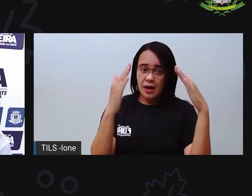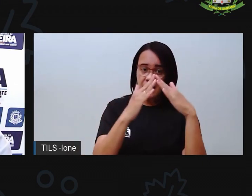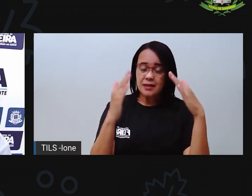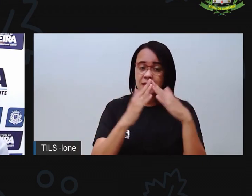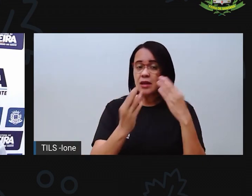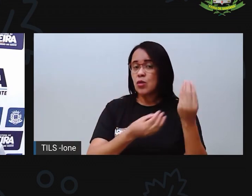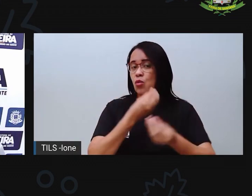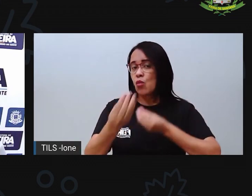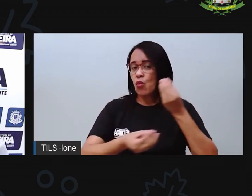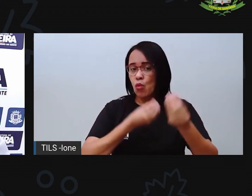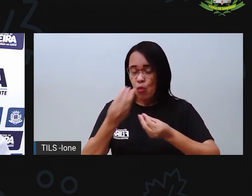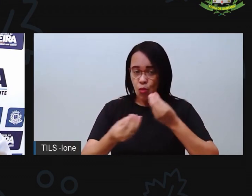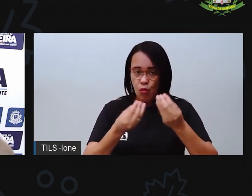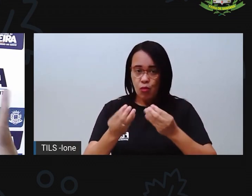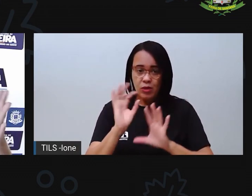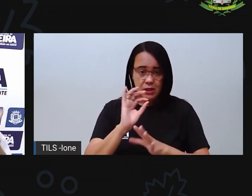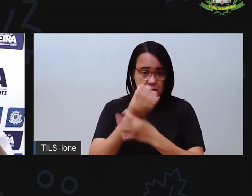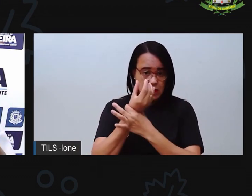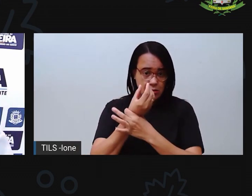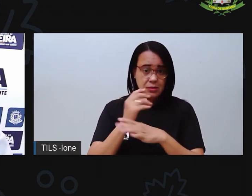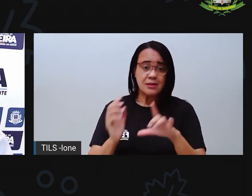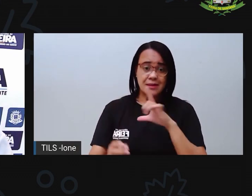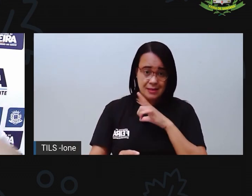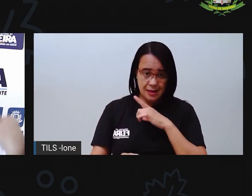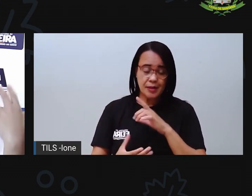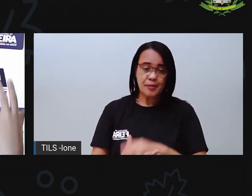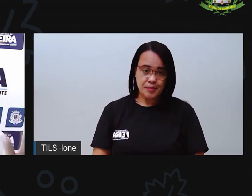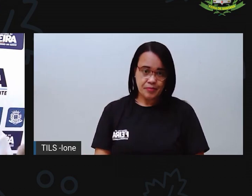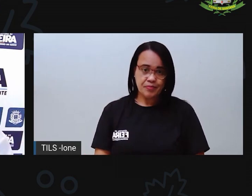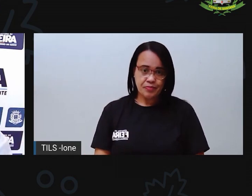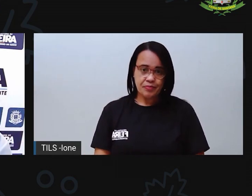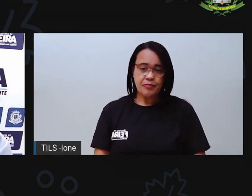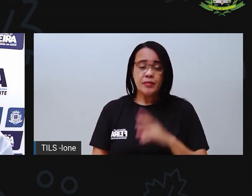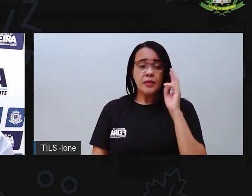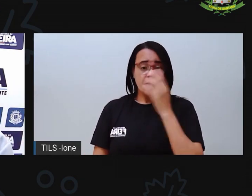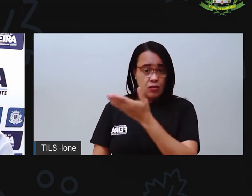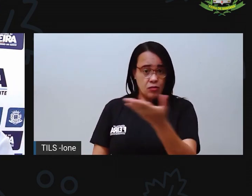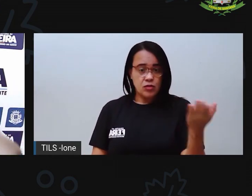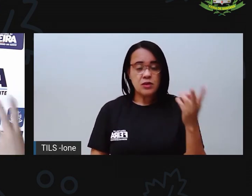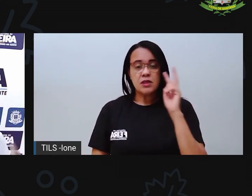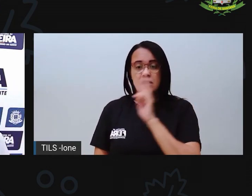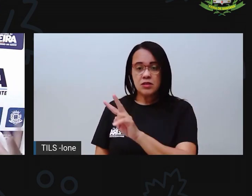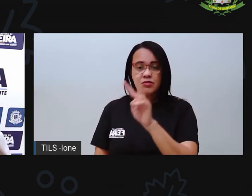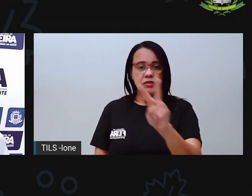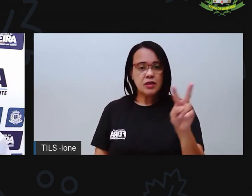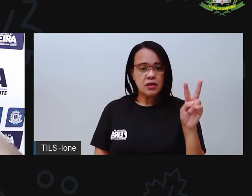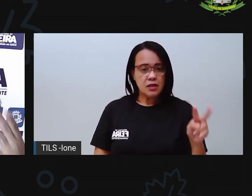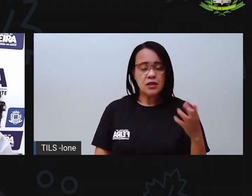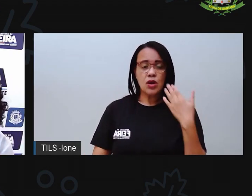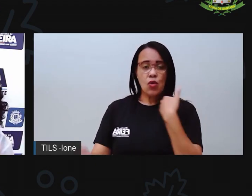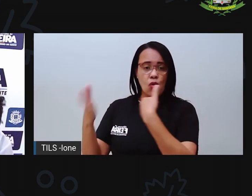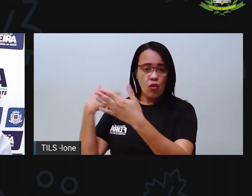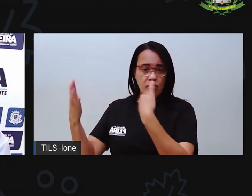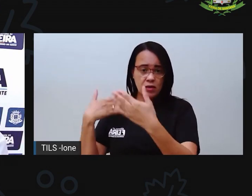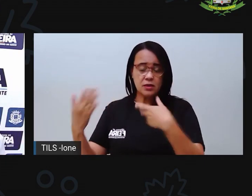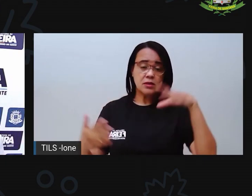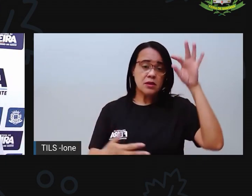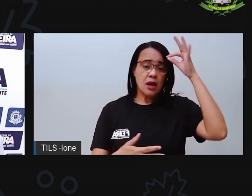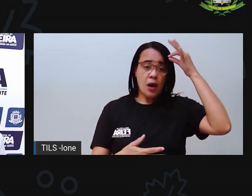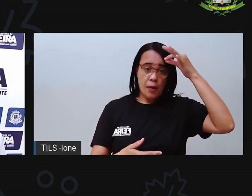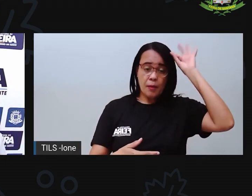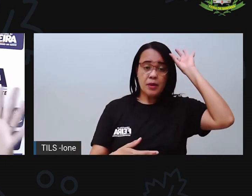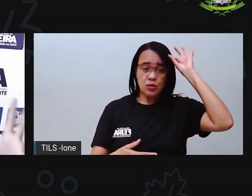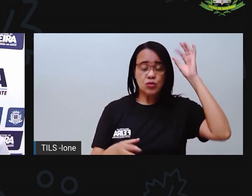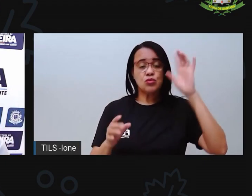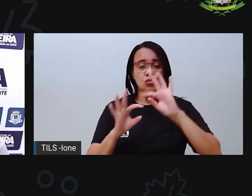Vocês iam observar e tinham a missão de conversar com os adultos sobre os cuidados que devem ter,